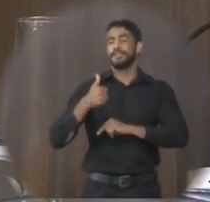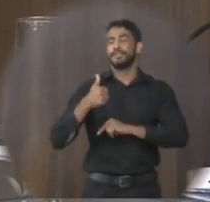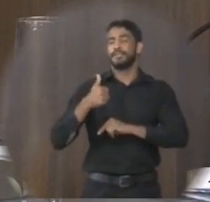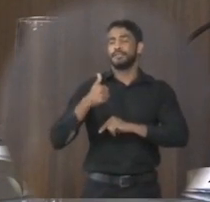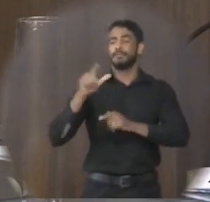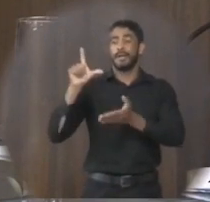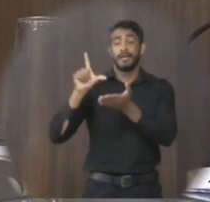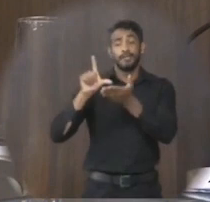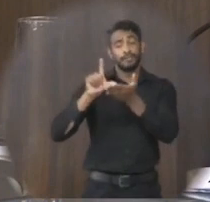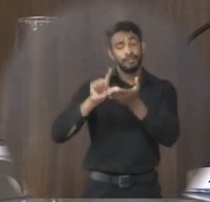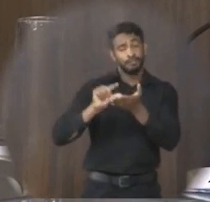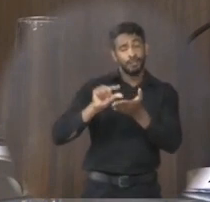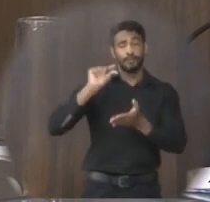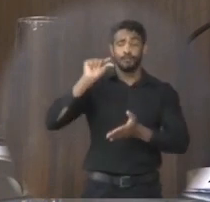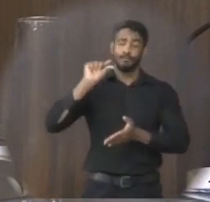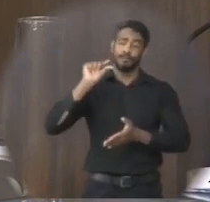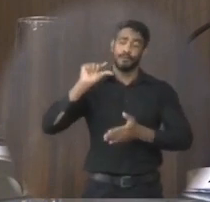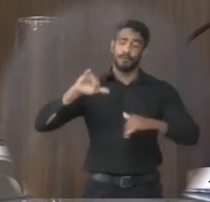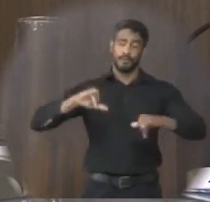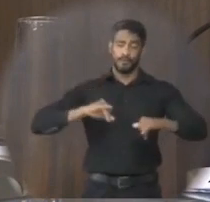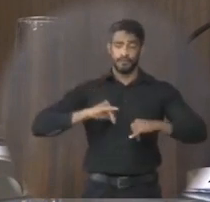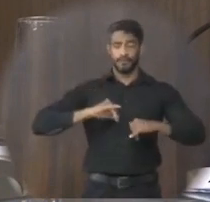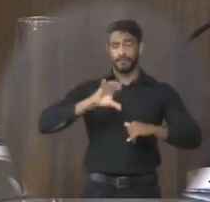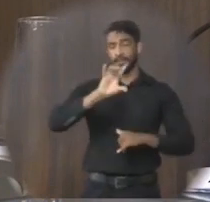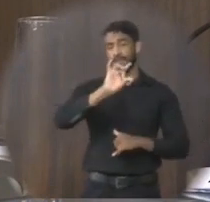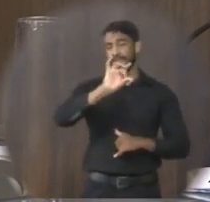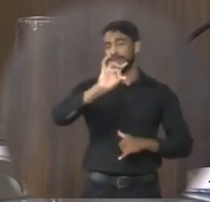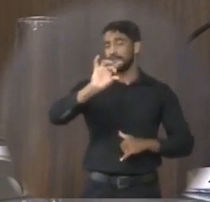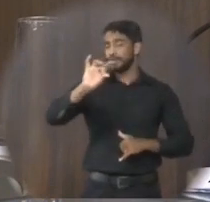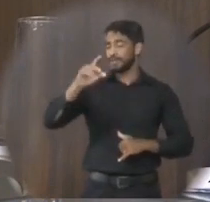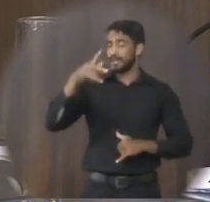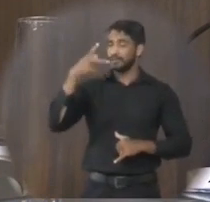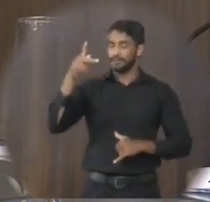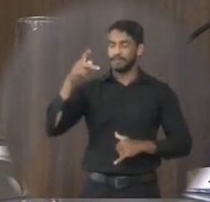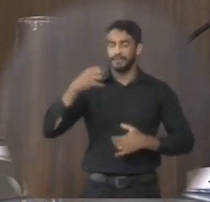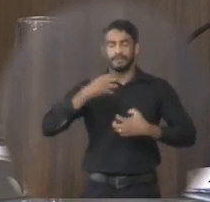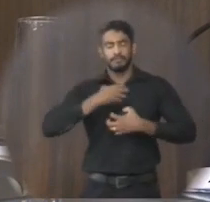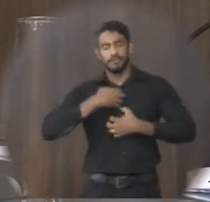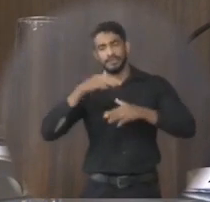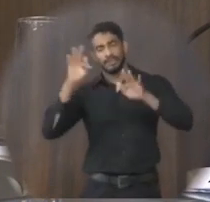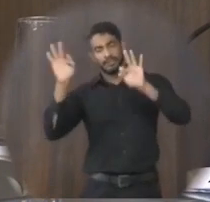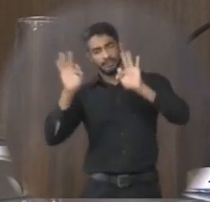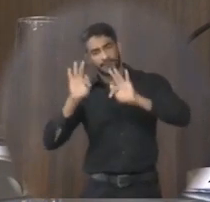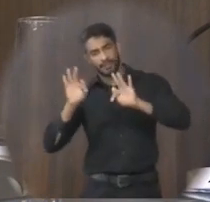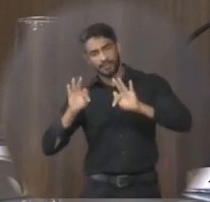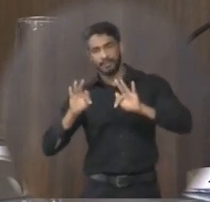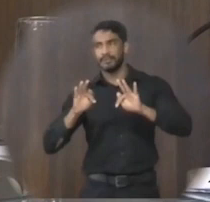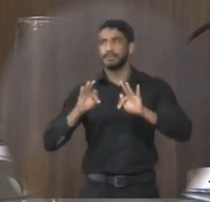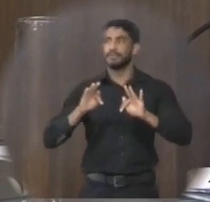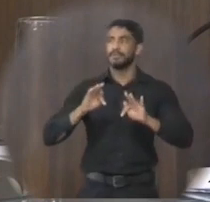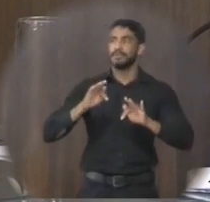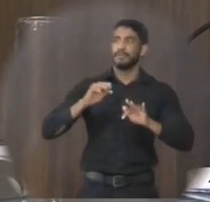amenizar um pouco o sofrimento de cada um de vocês. Eu fico feliz em saber que o MP está